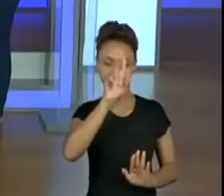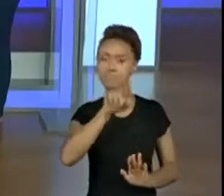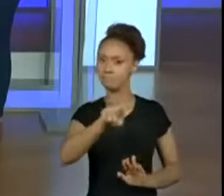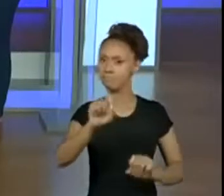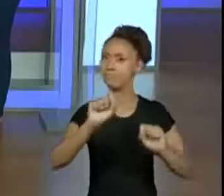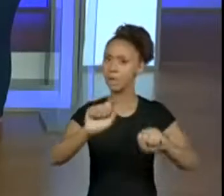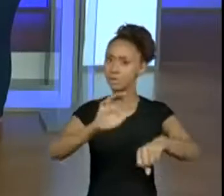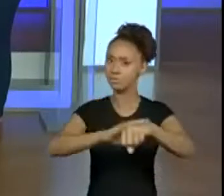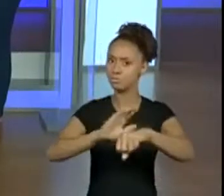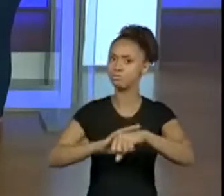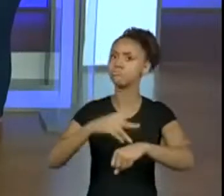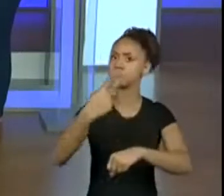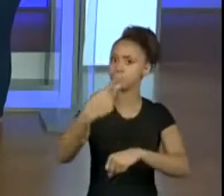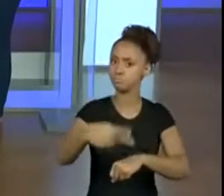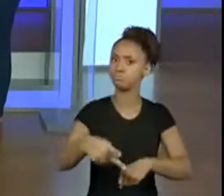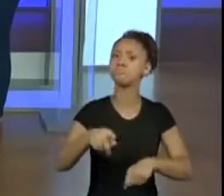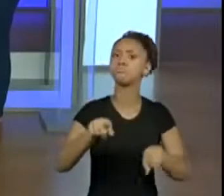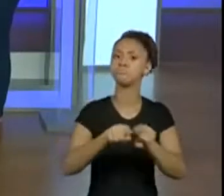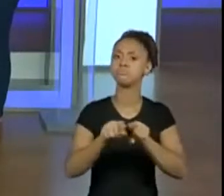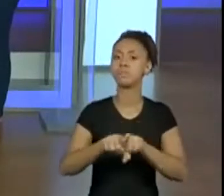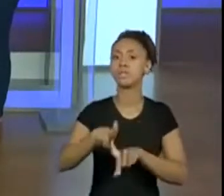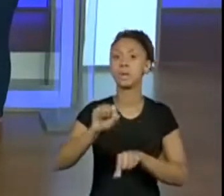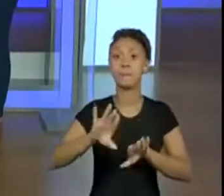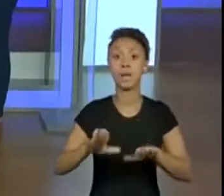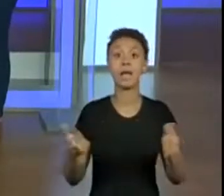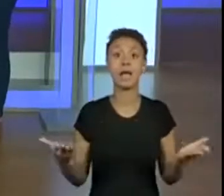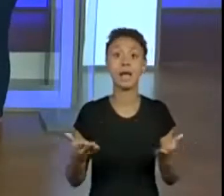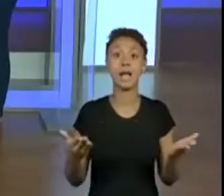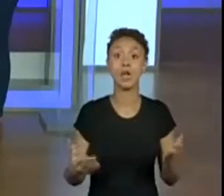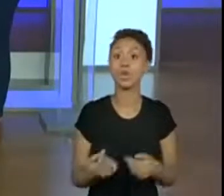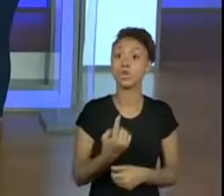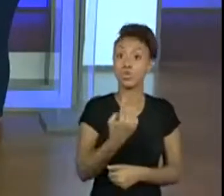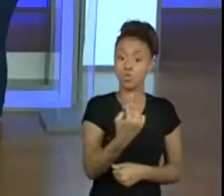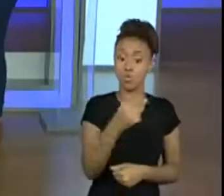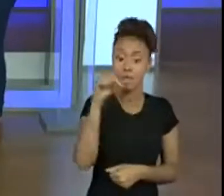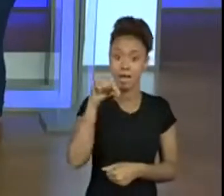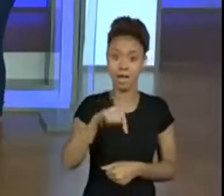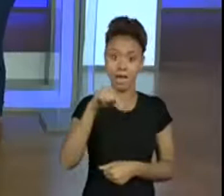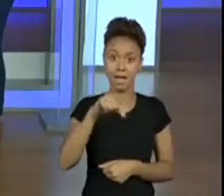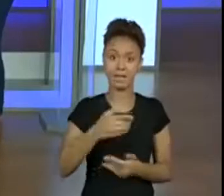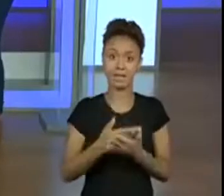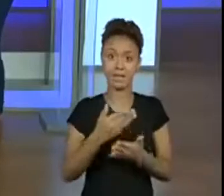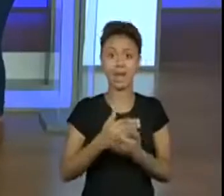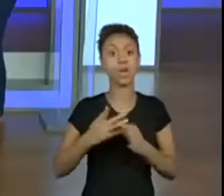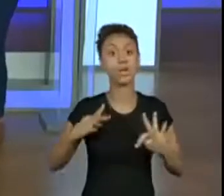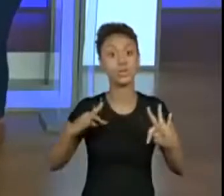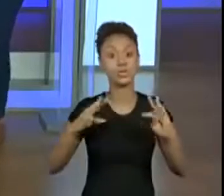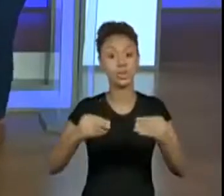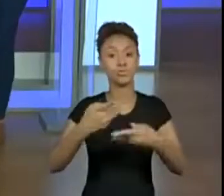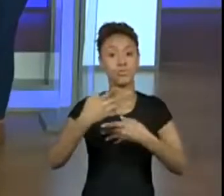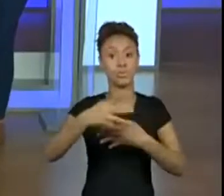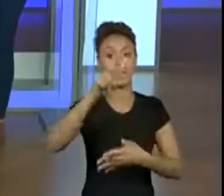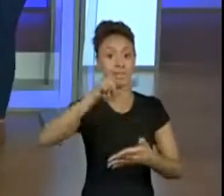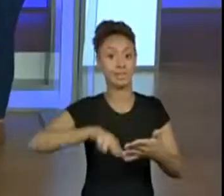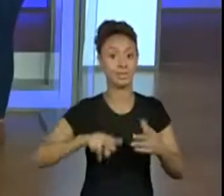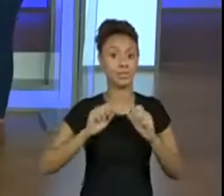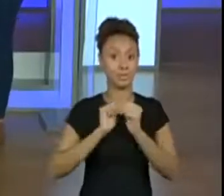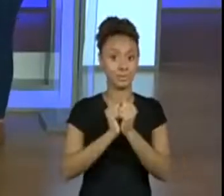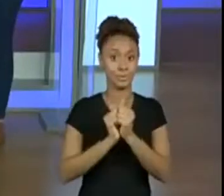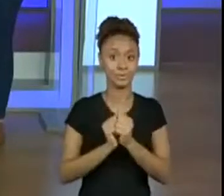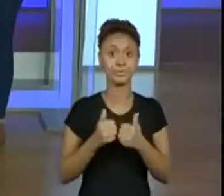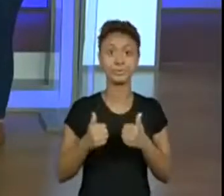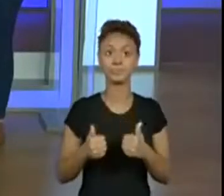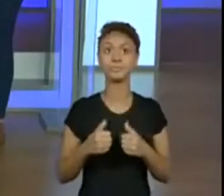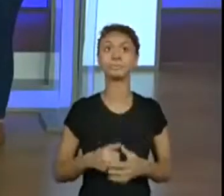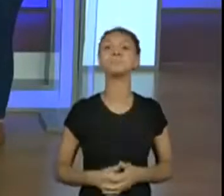escolher a de vocês para poder recitar. Mas nesse momento, a gente vai escolher uma para fazer aqui, todo mundo junto, certo? Sim, sim. A